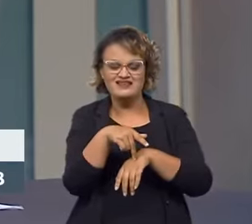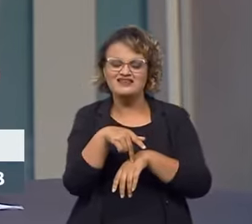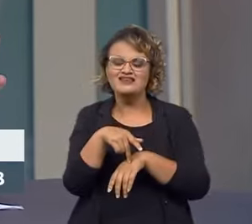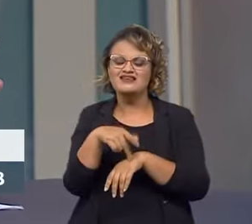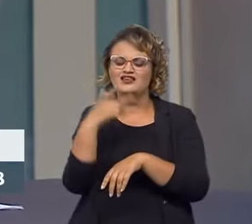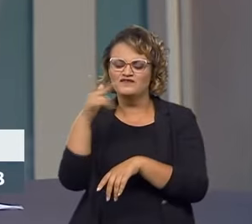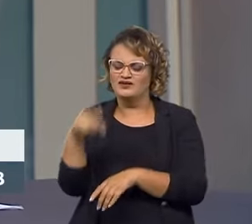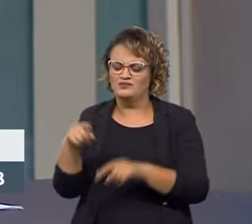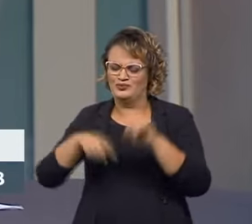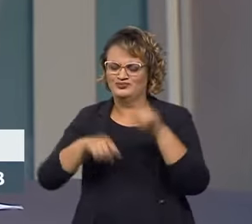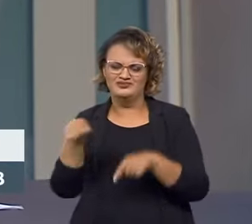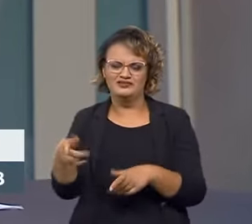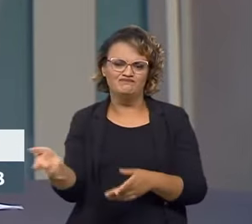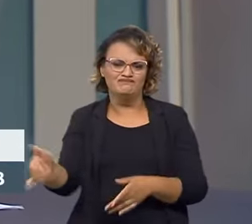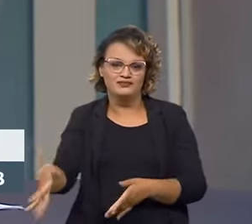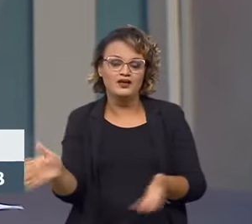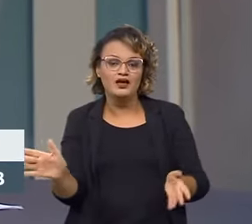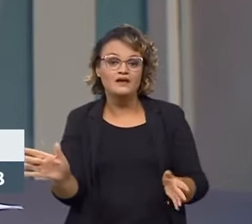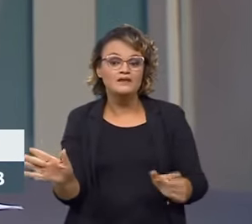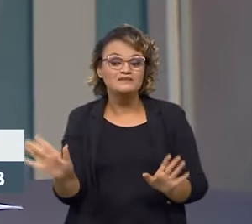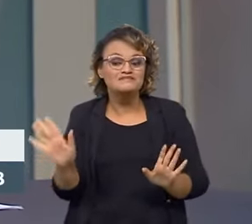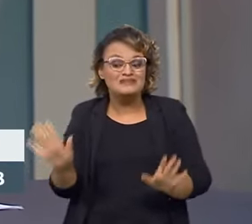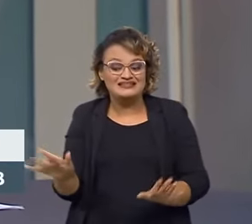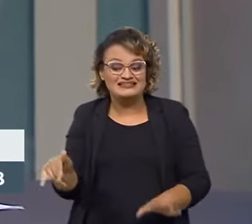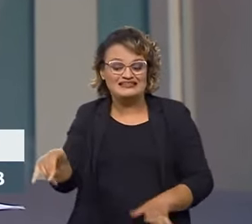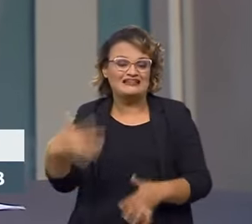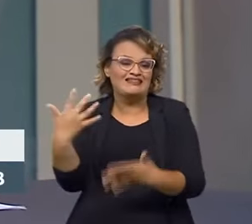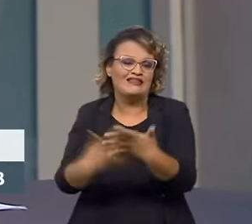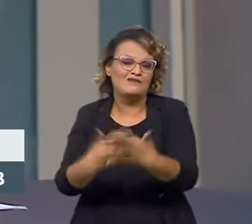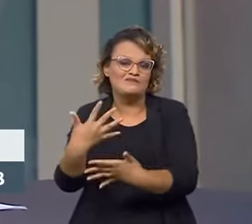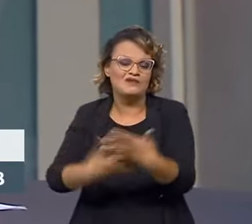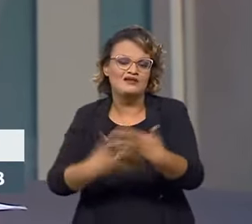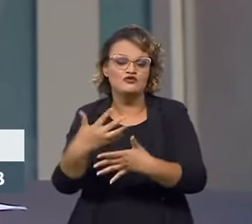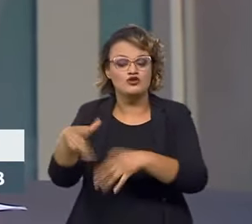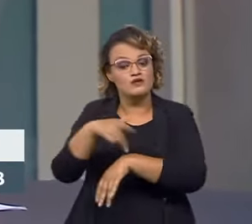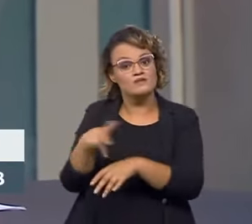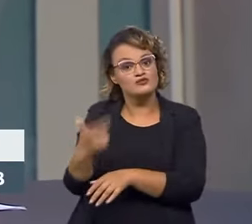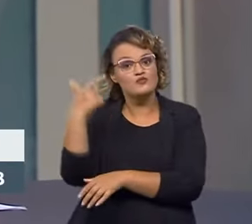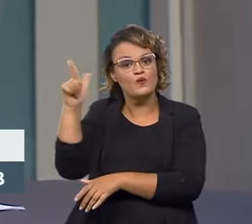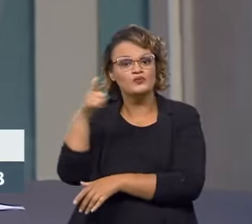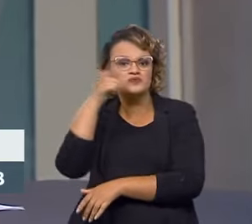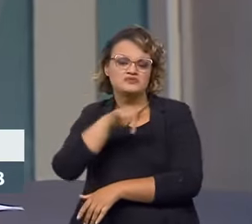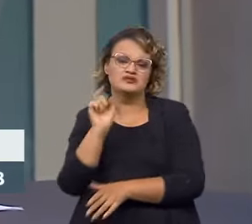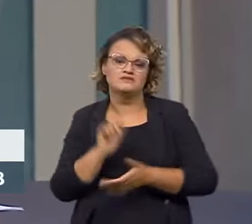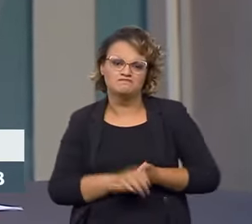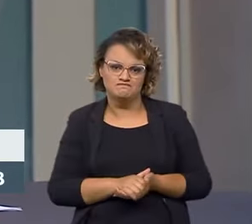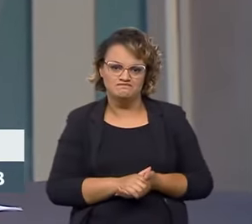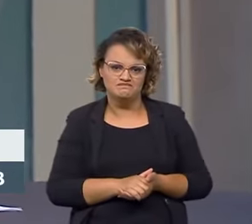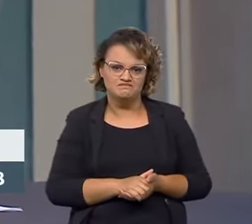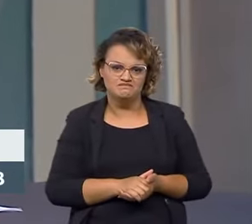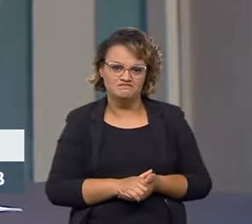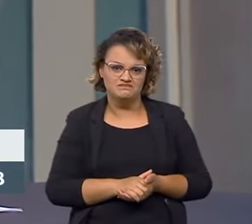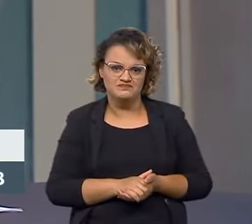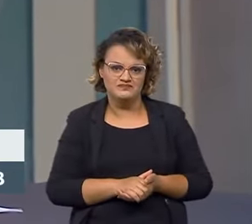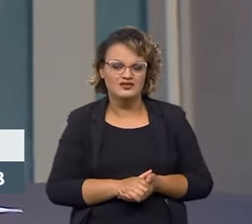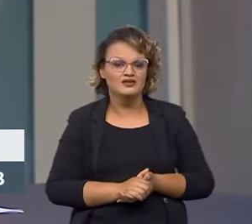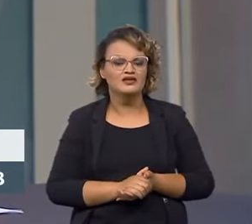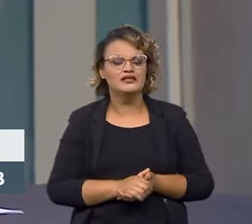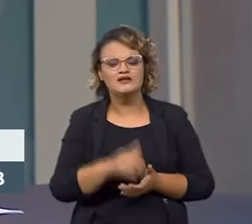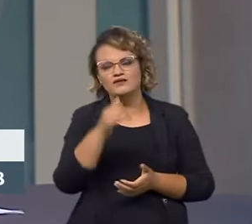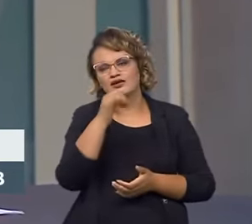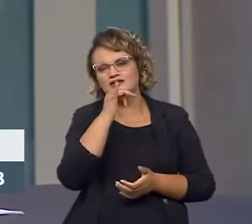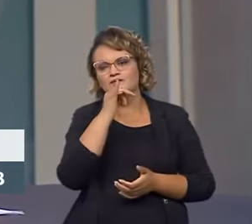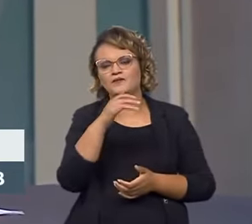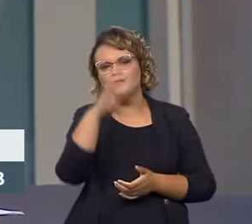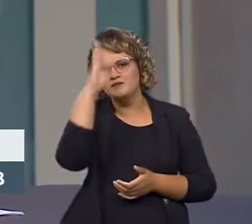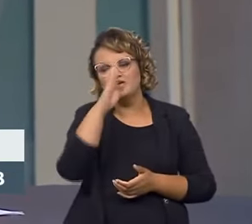agregando valor nenhum, mas impede que um determinado outro país possa acessar o mercado dele. Ou seja, esse aqui eu sei que, por exemplo, o